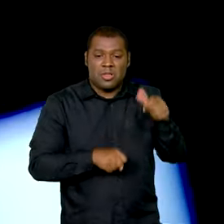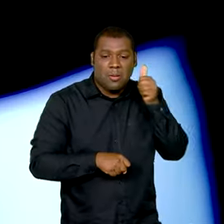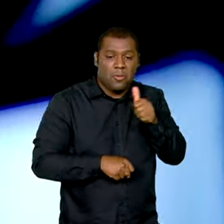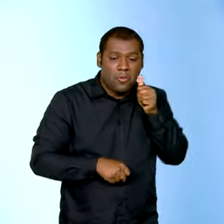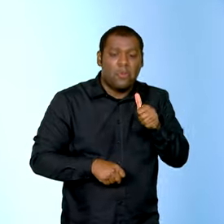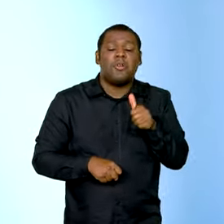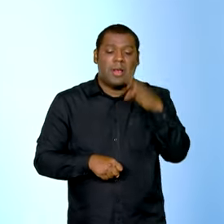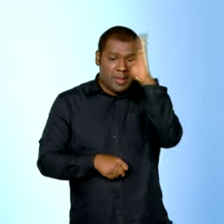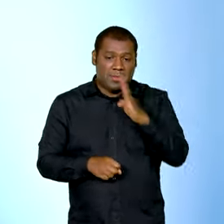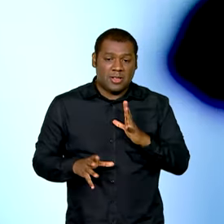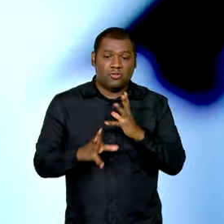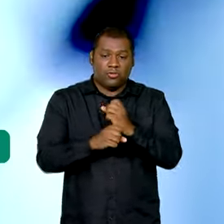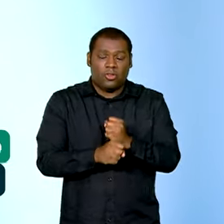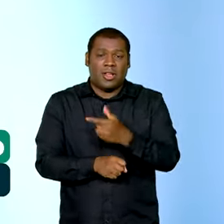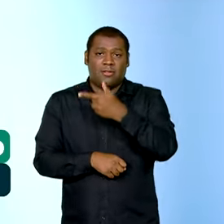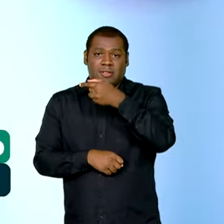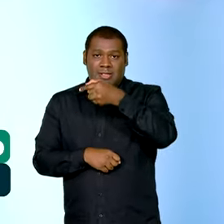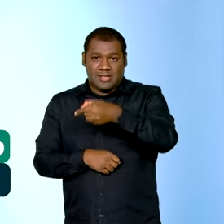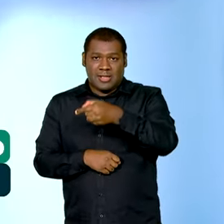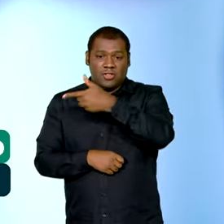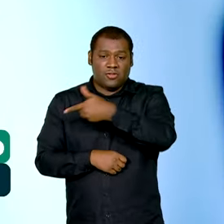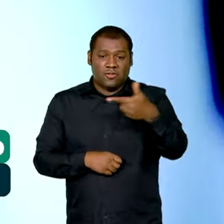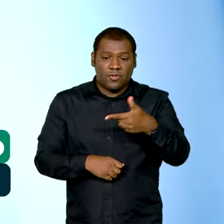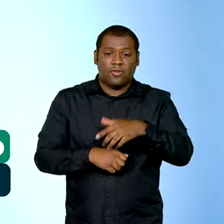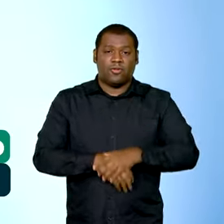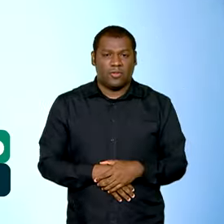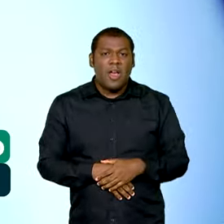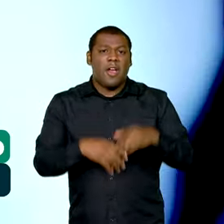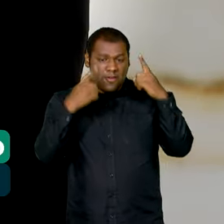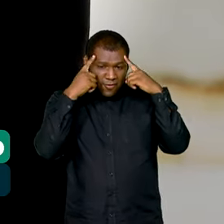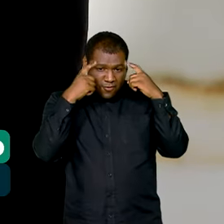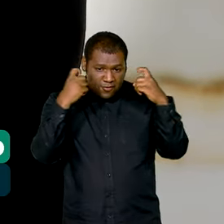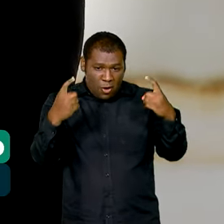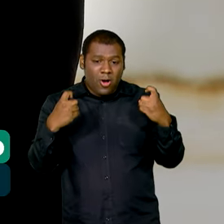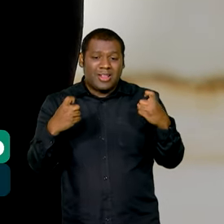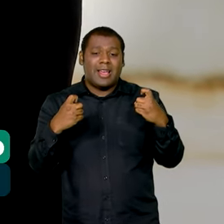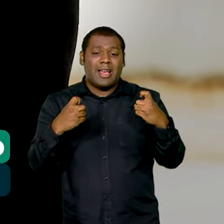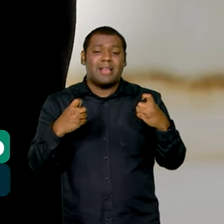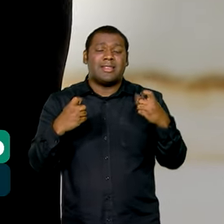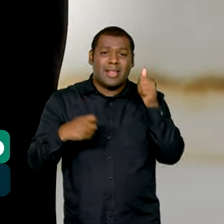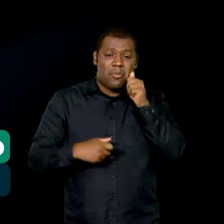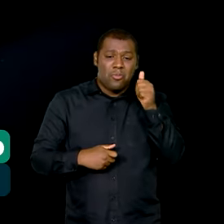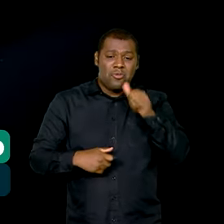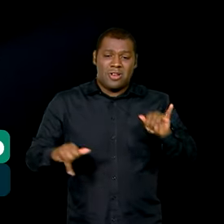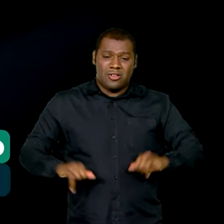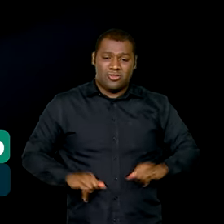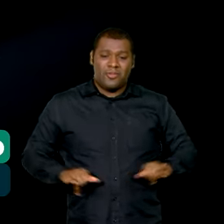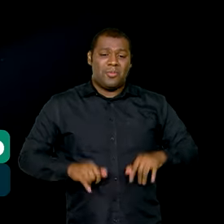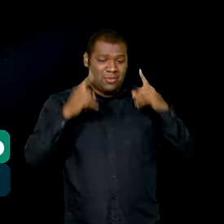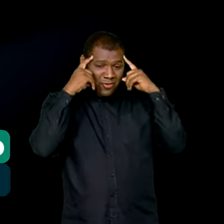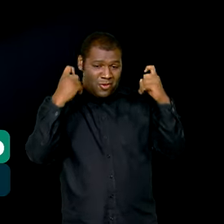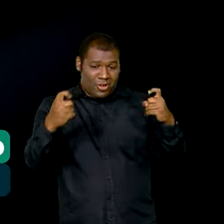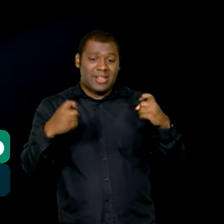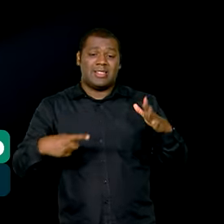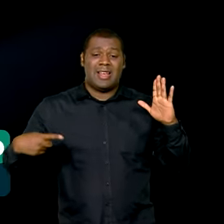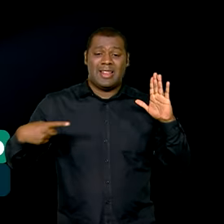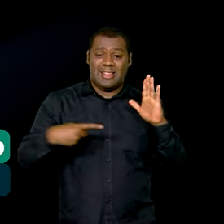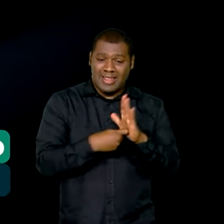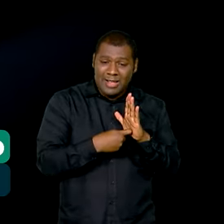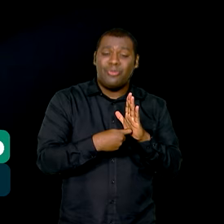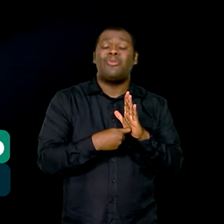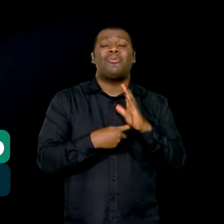mostram que as denúncias de violência contra a mulher crescem ano a ano. Facilitar o acesso à informação e aos canais de